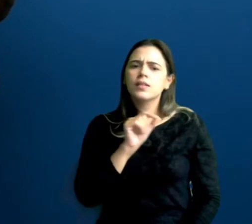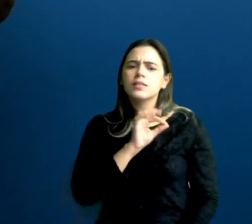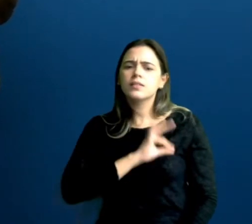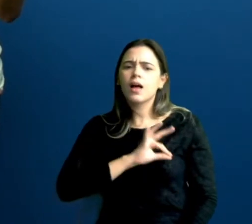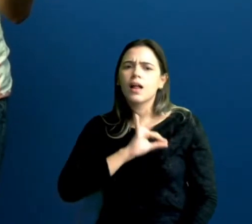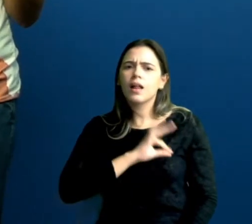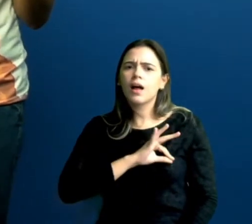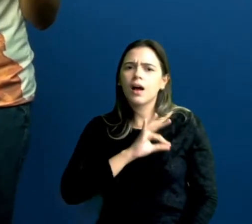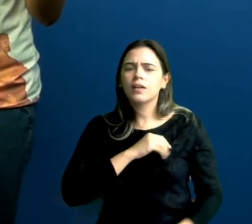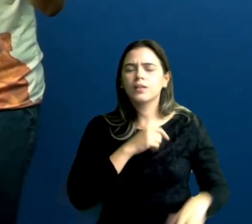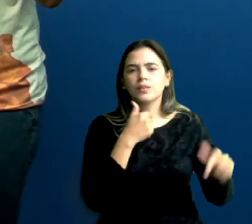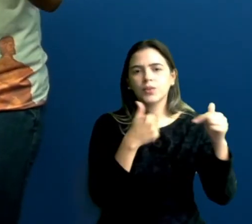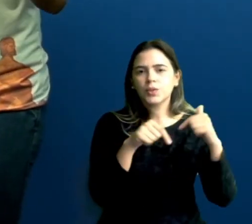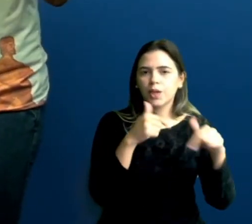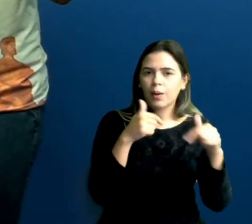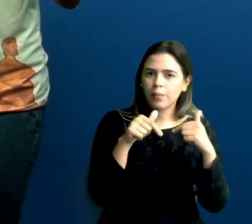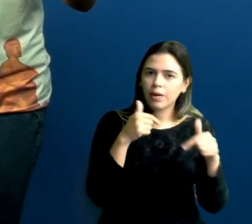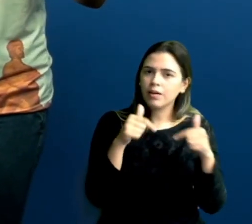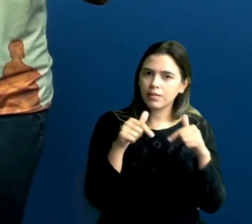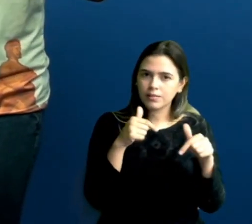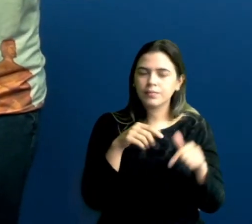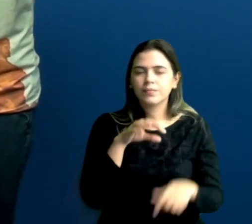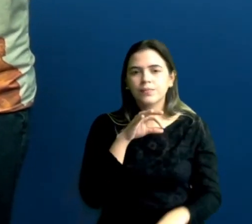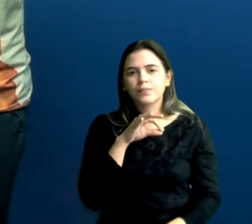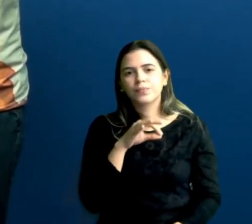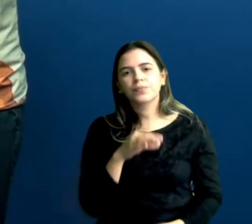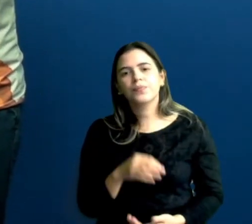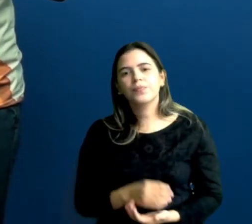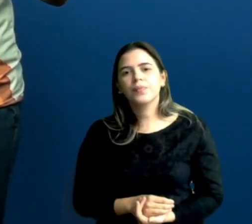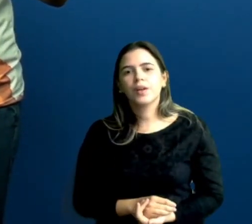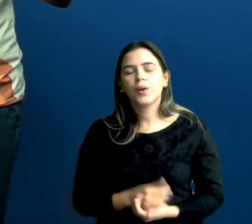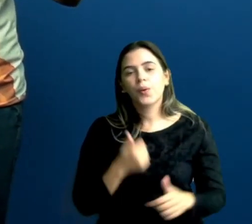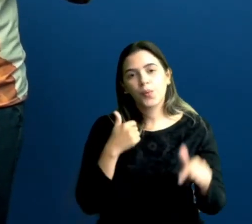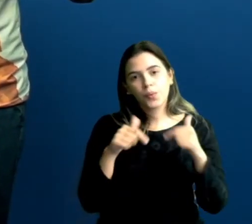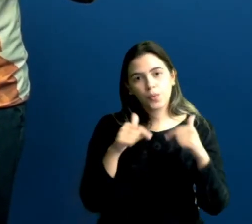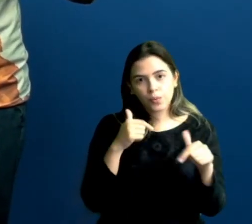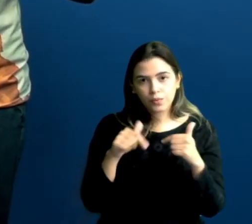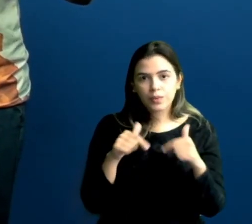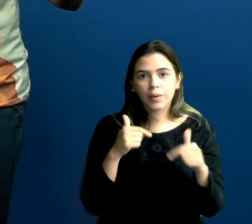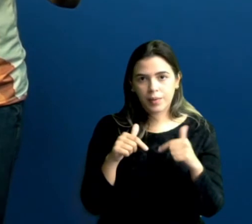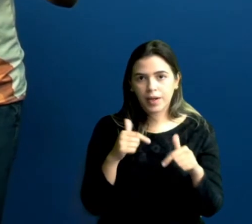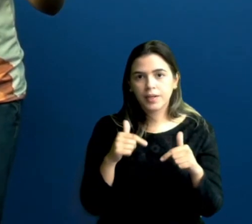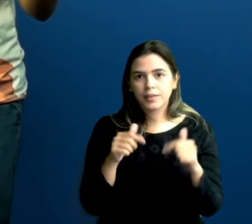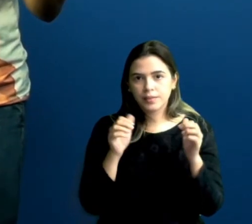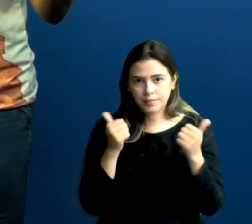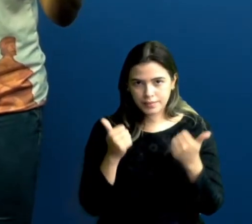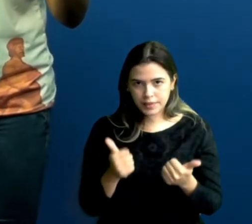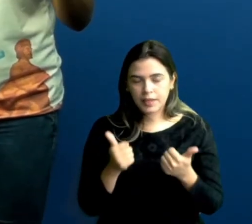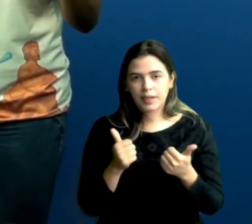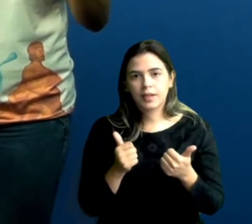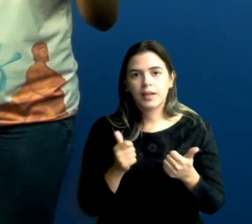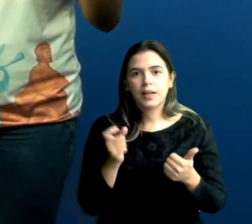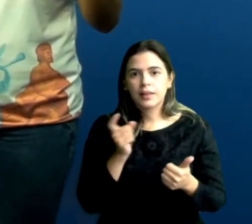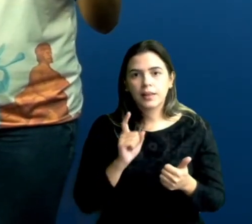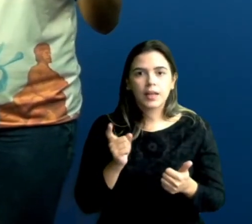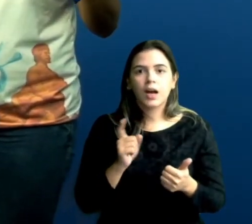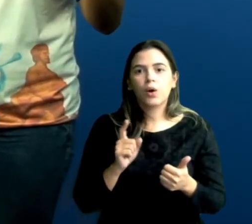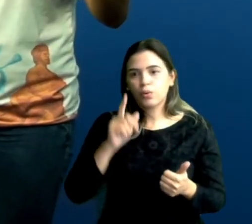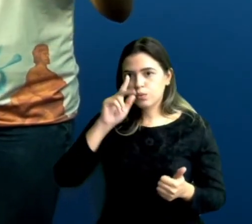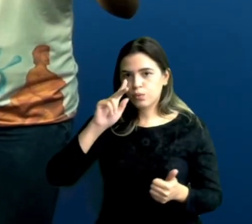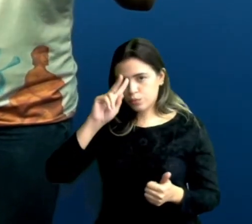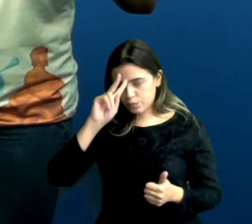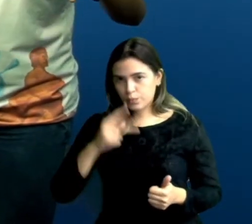médio dos trabalhadores com um trabalho formal? Não os trabalhadores informais, mas os